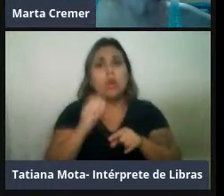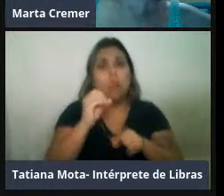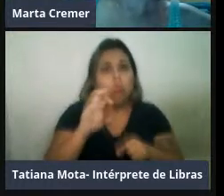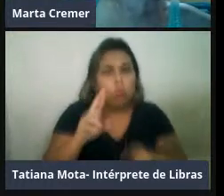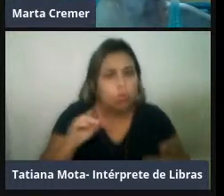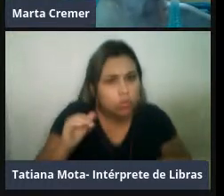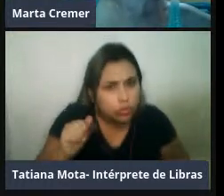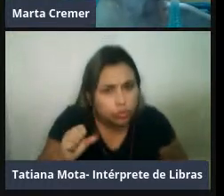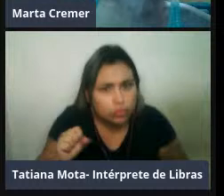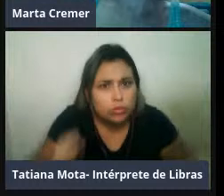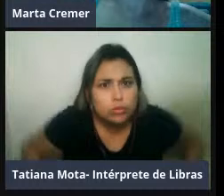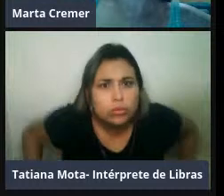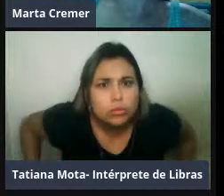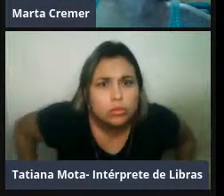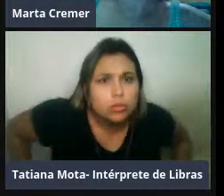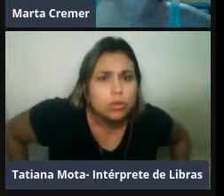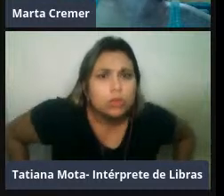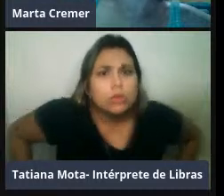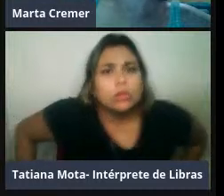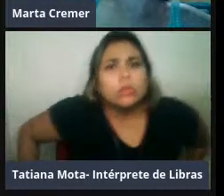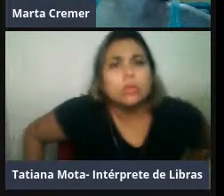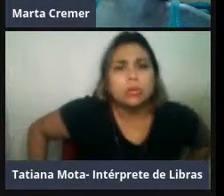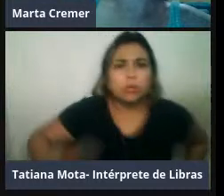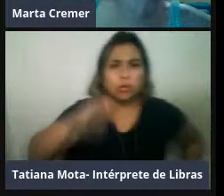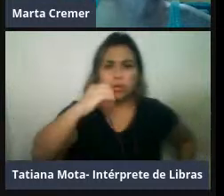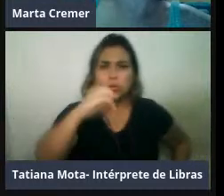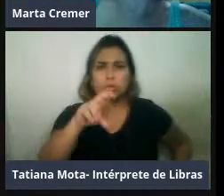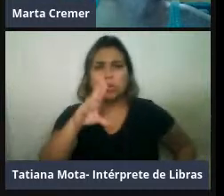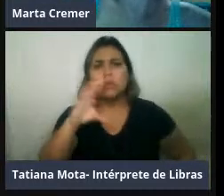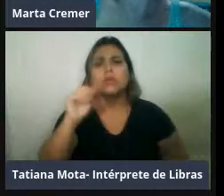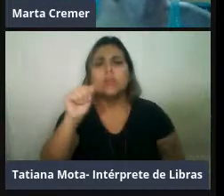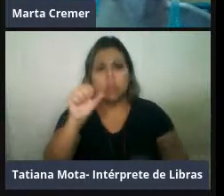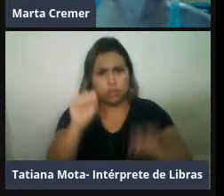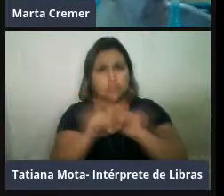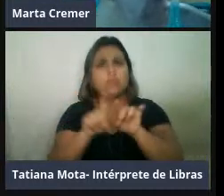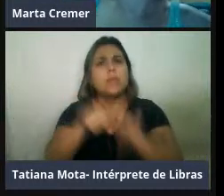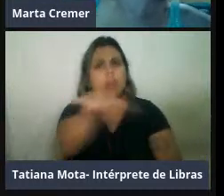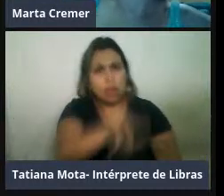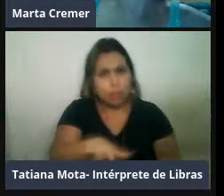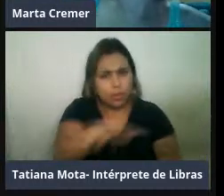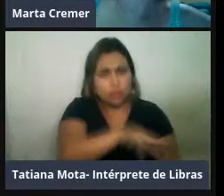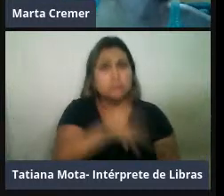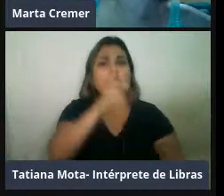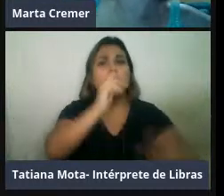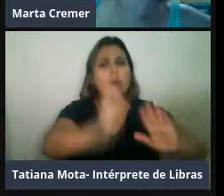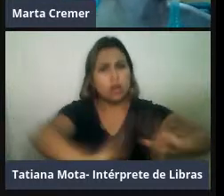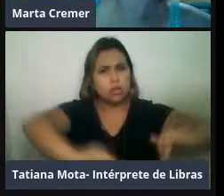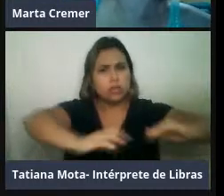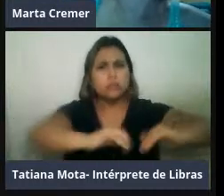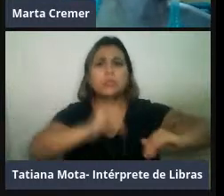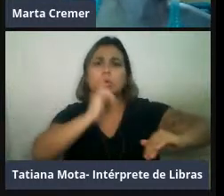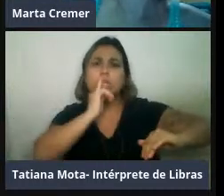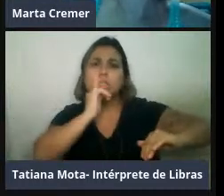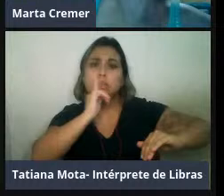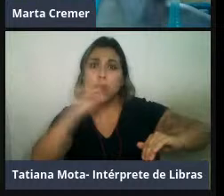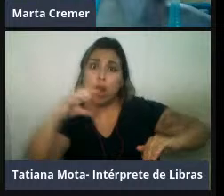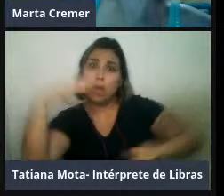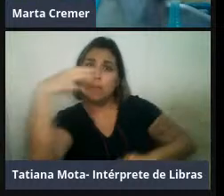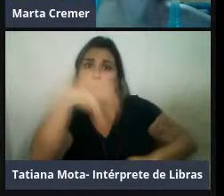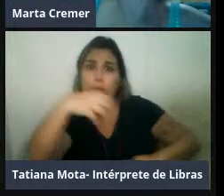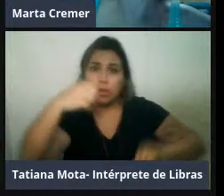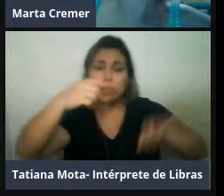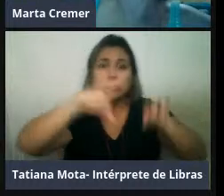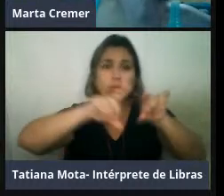e elas são consideradas também predadoras de topo dos ambientes marinhos, né, elas são predadoras de baleias, elas, é uma das poucas, né,